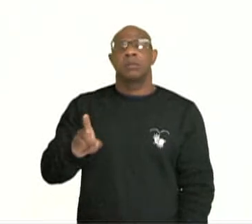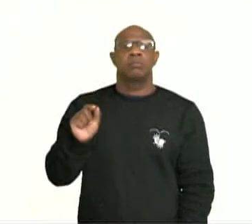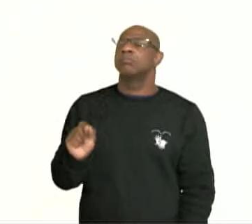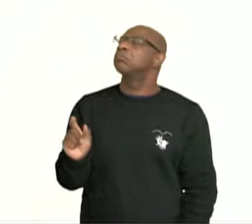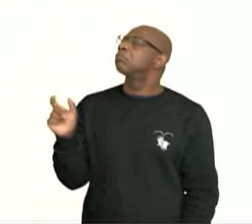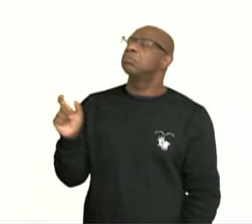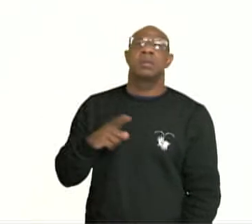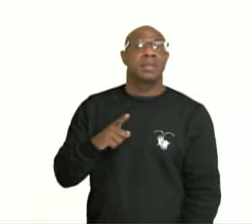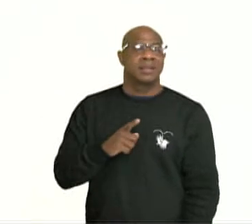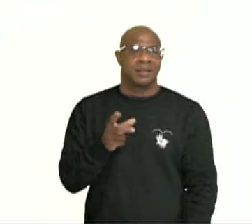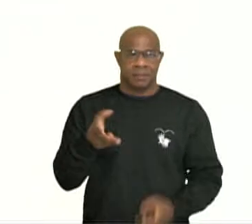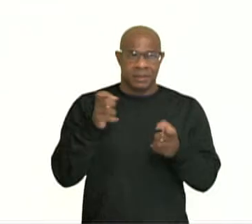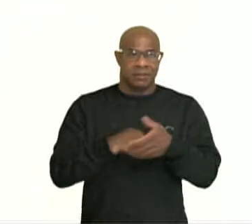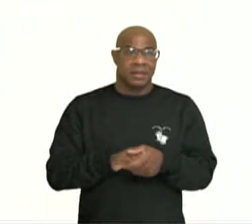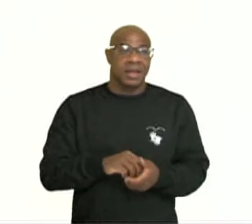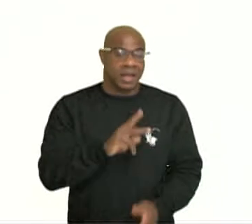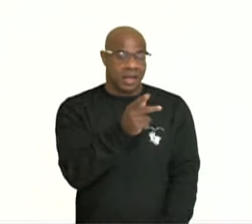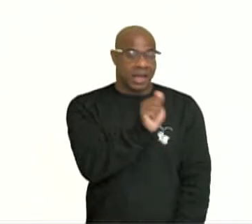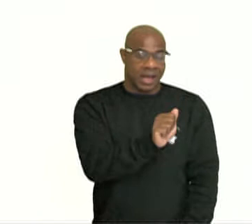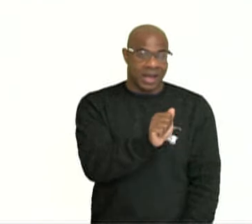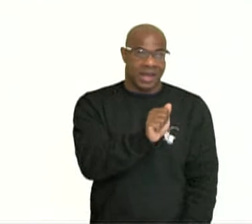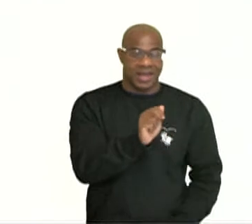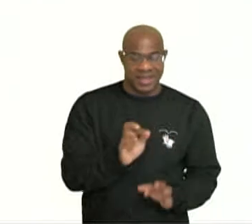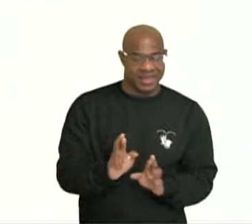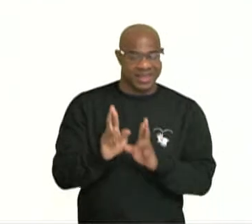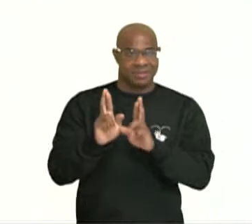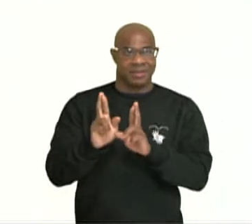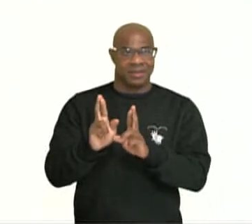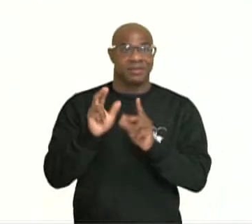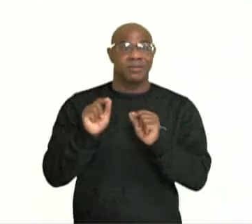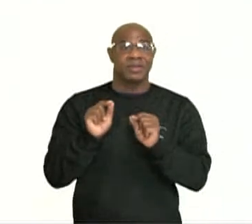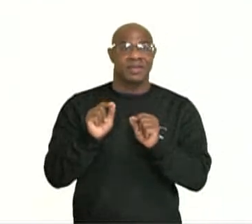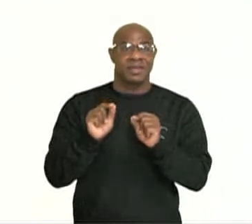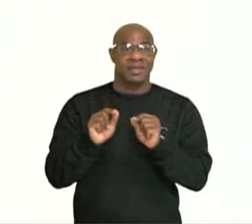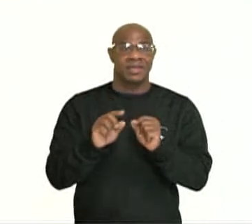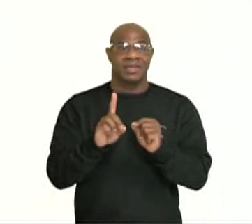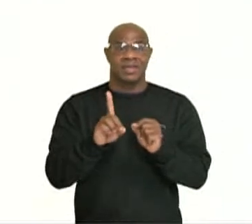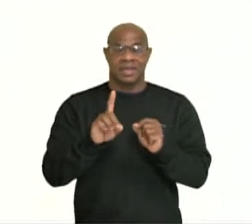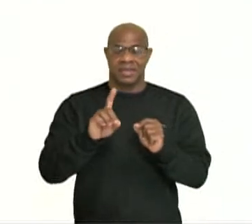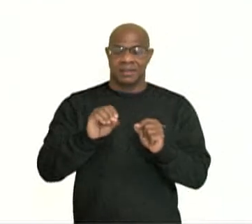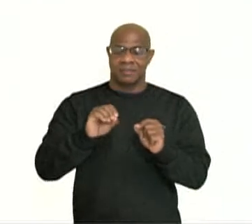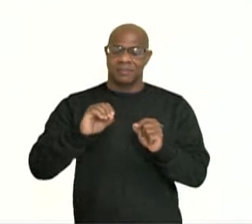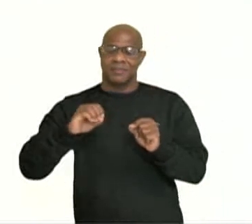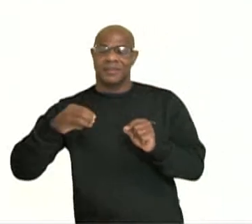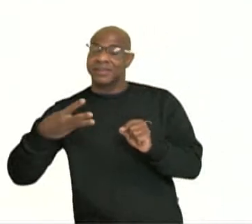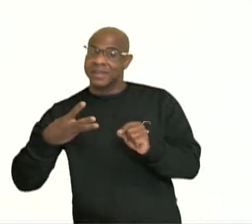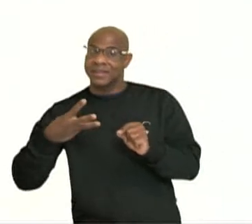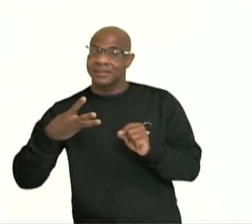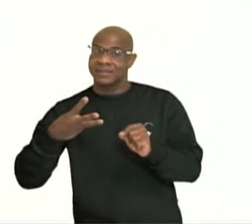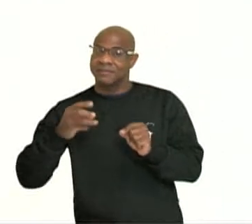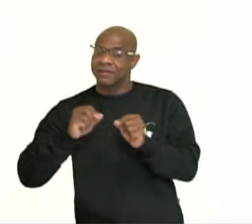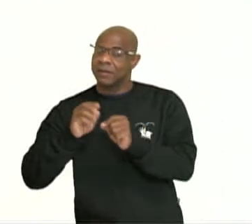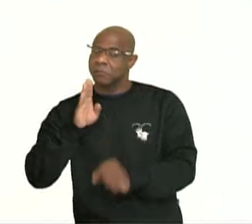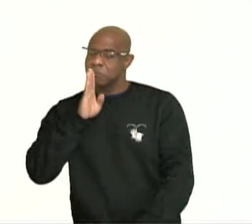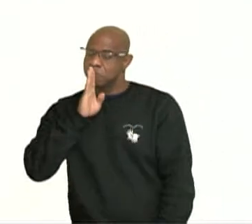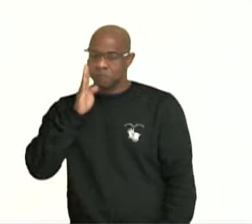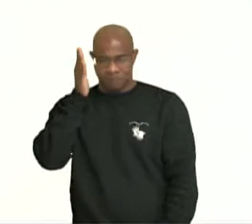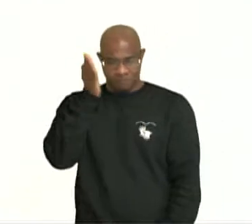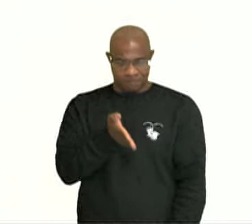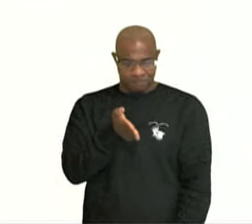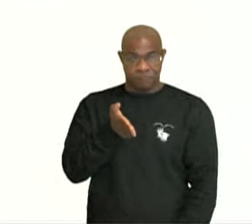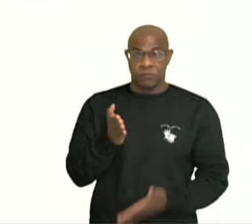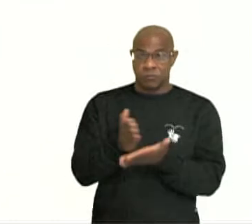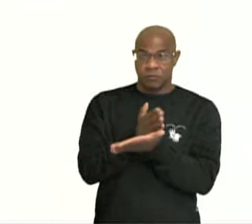esperanças de que o 1003 faça silêncio. Que tal dividir esse período em orações?